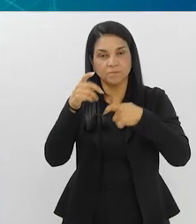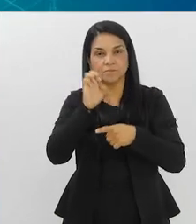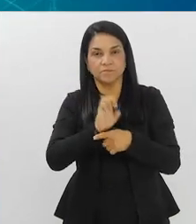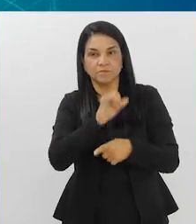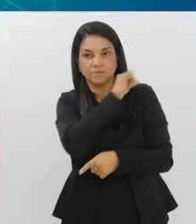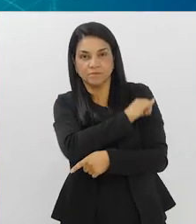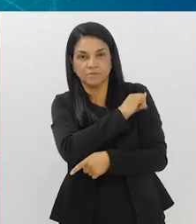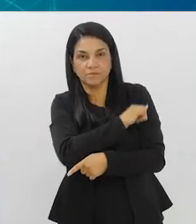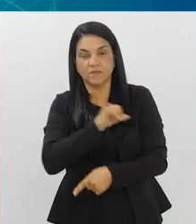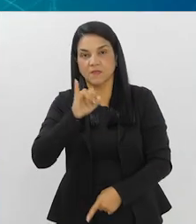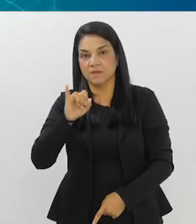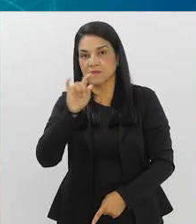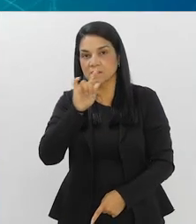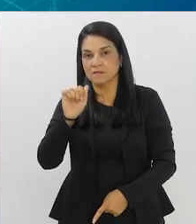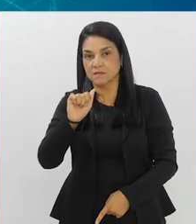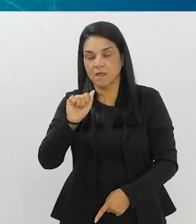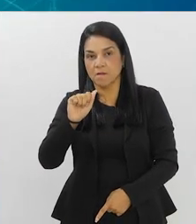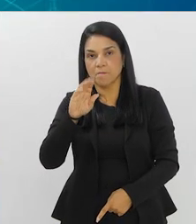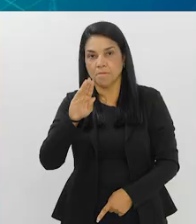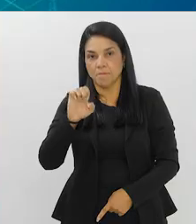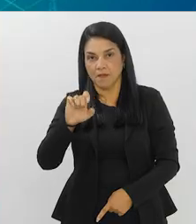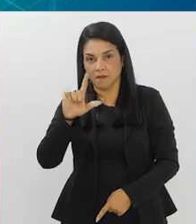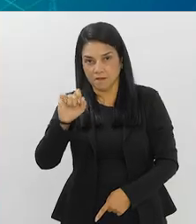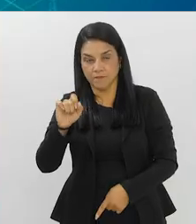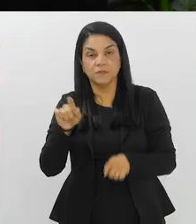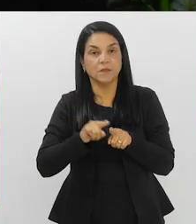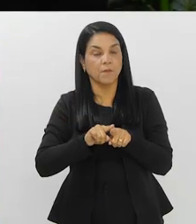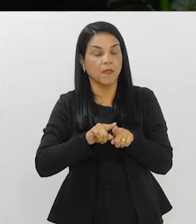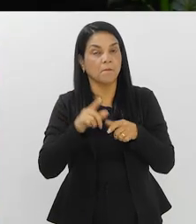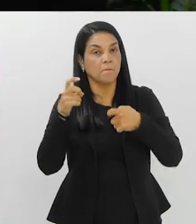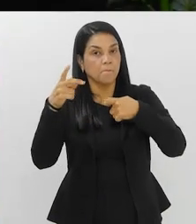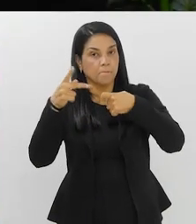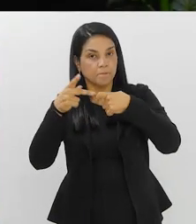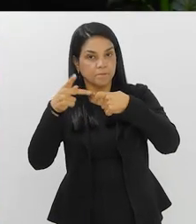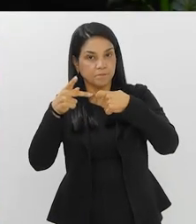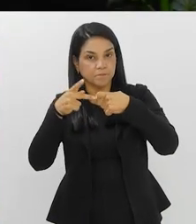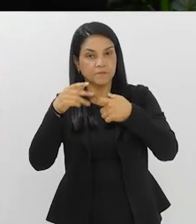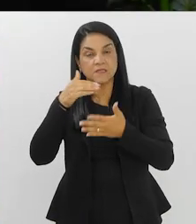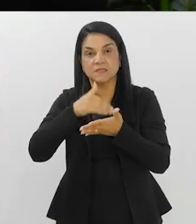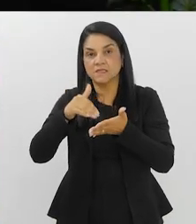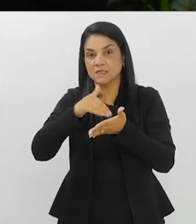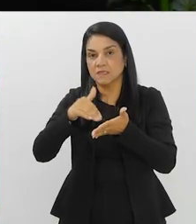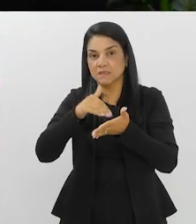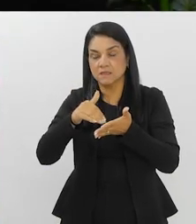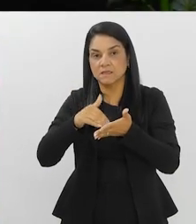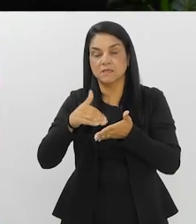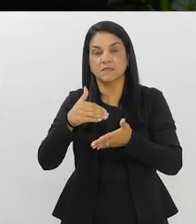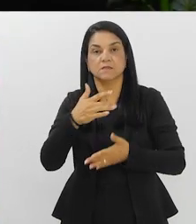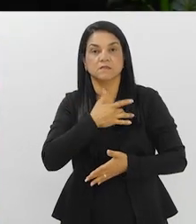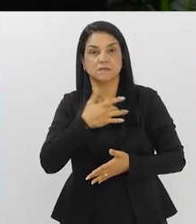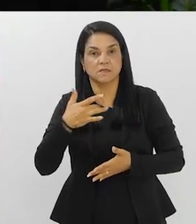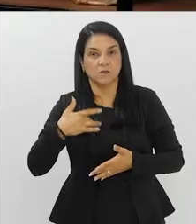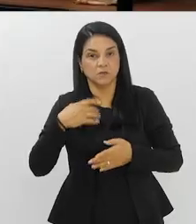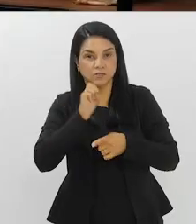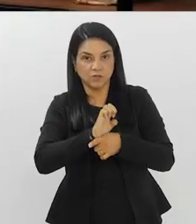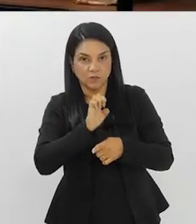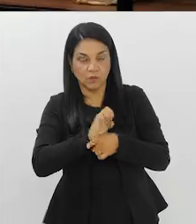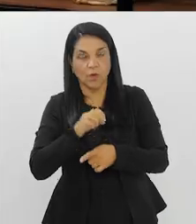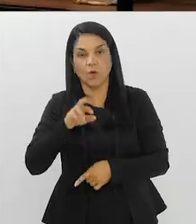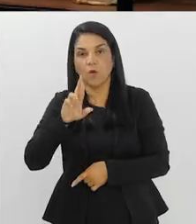Estado do Rio de Janeiro, Isabela Balalai, também com a pediatra da Secretaria Estadual de Saúde,